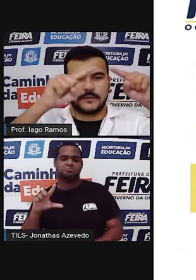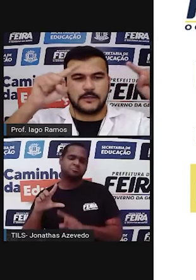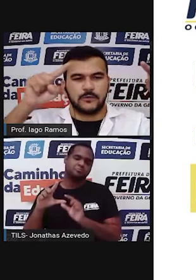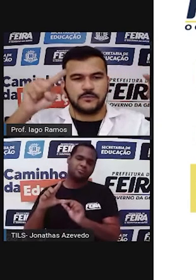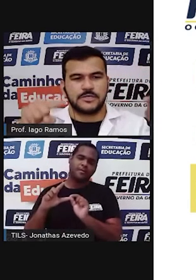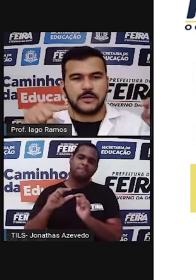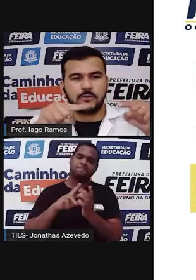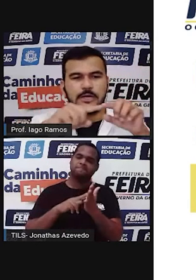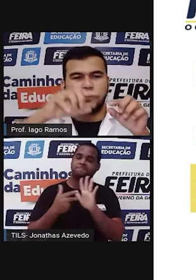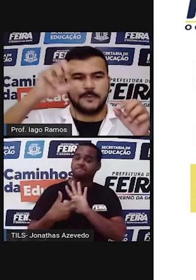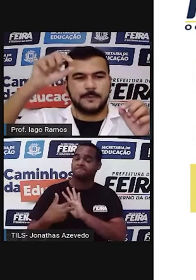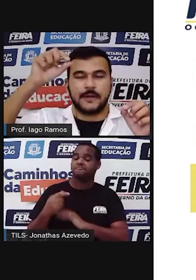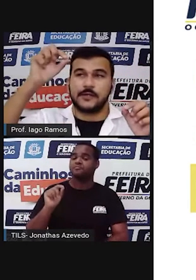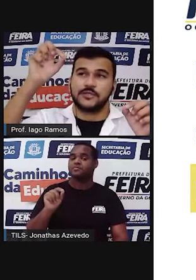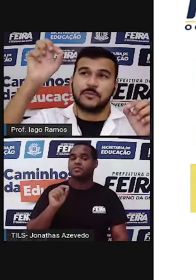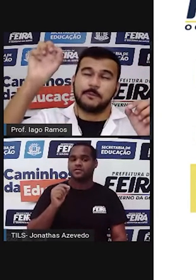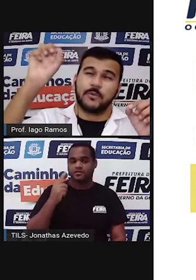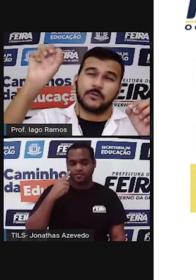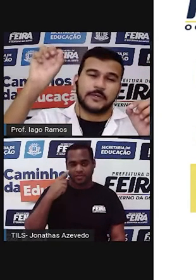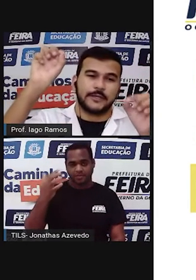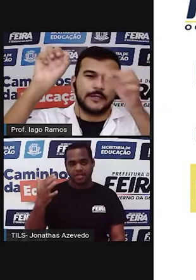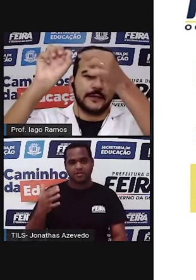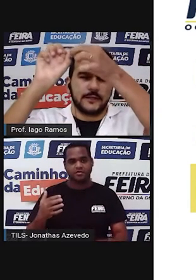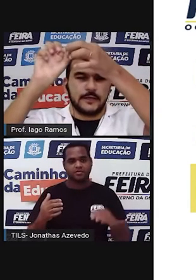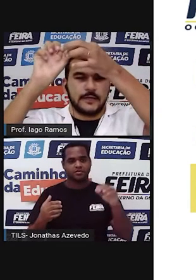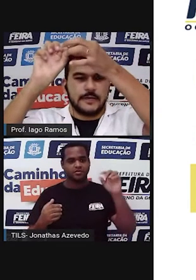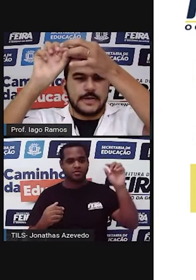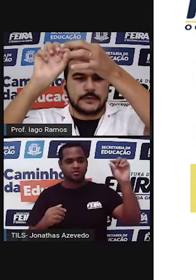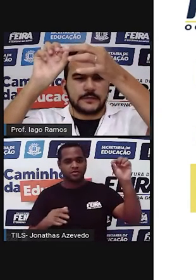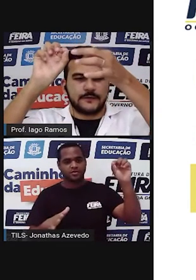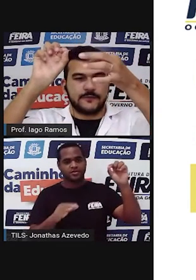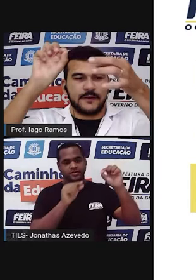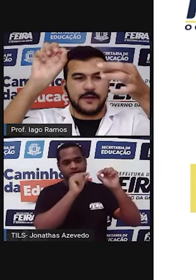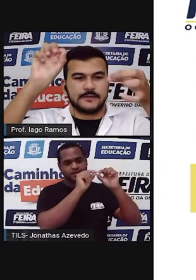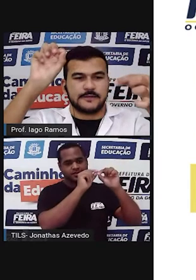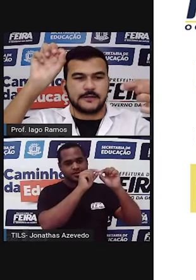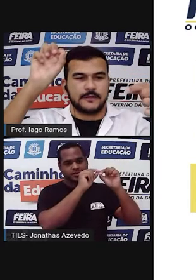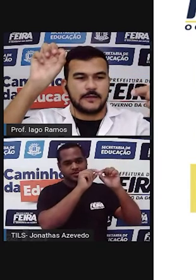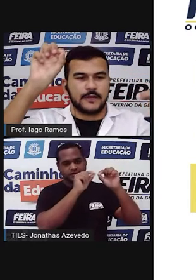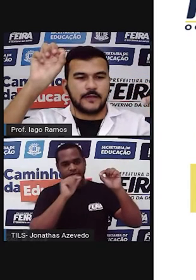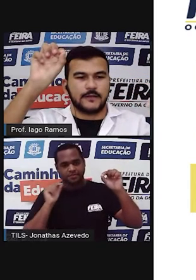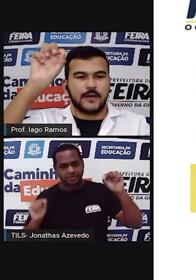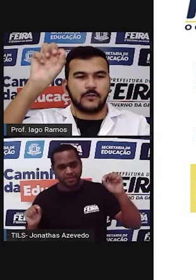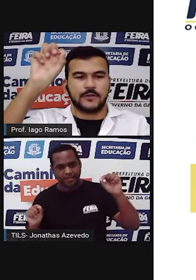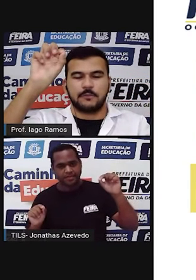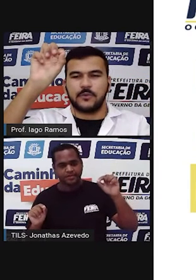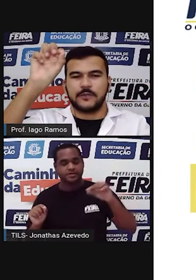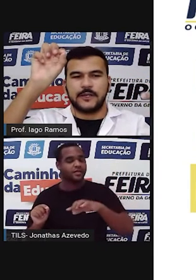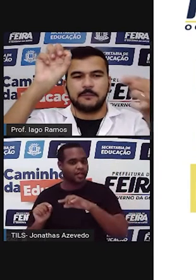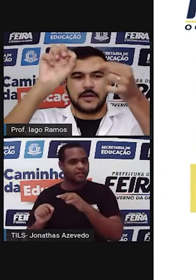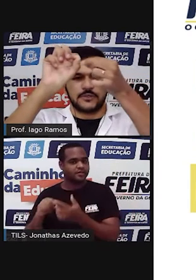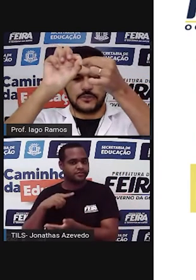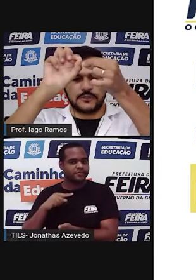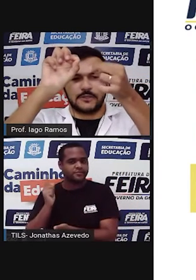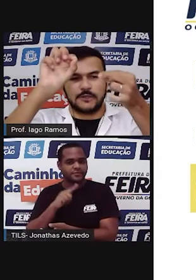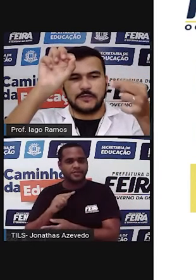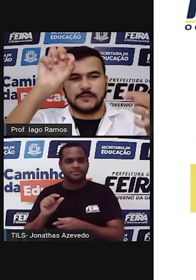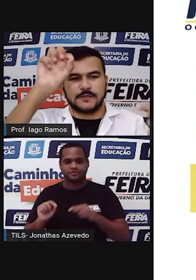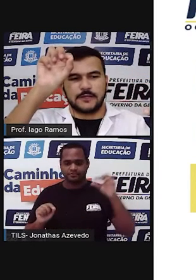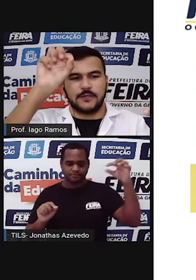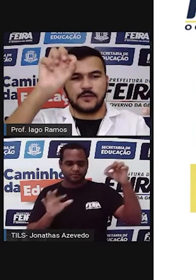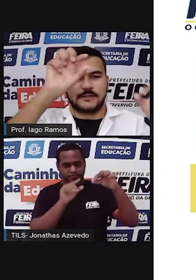Um retângulo diagonal, ele pega de uma ponta aqui e atravessa até a outra ponta aqui embaixo,